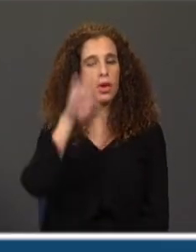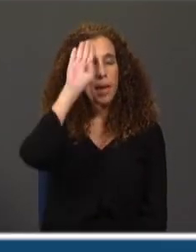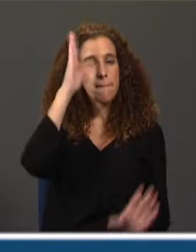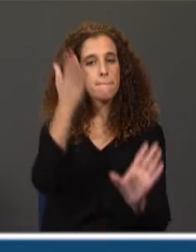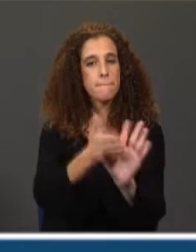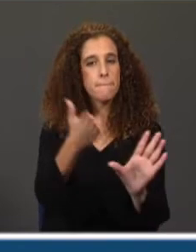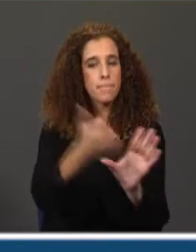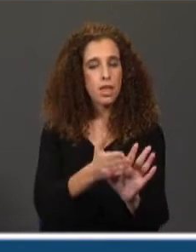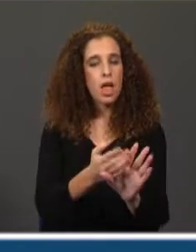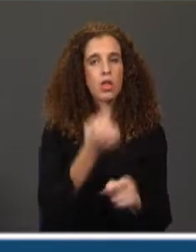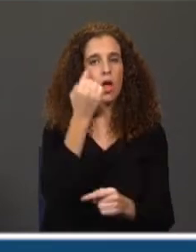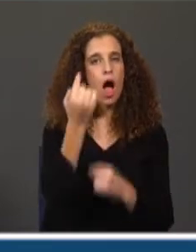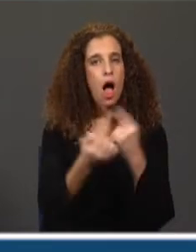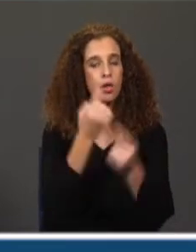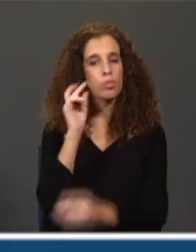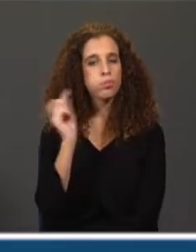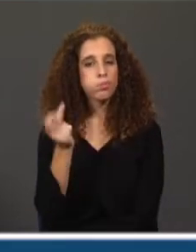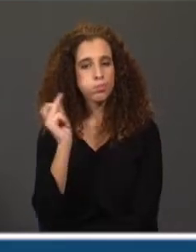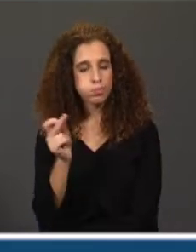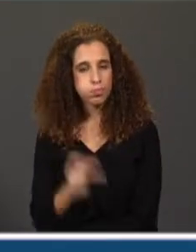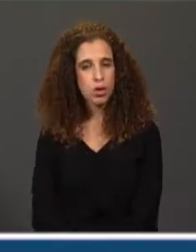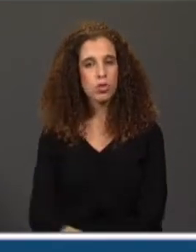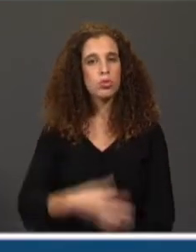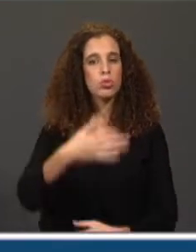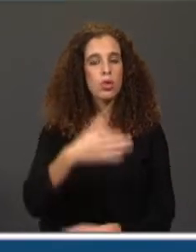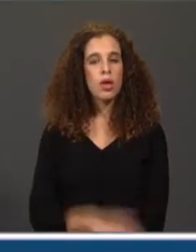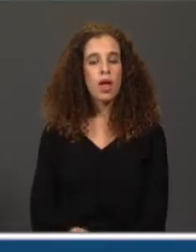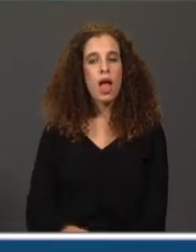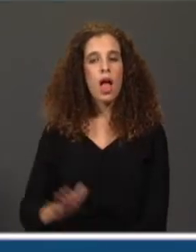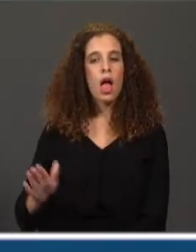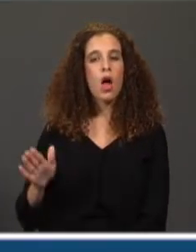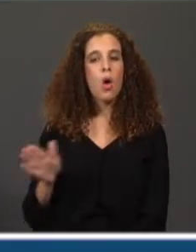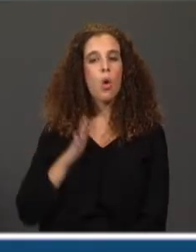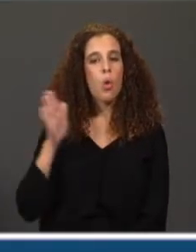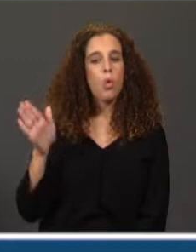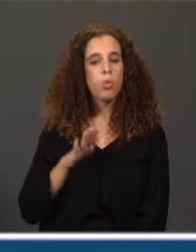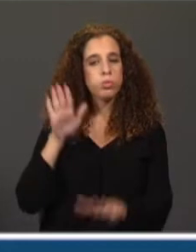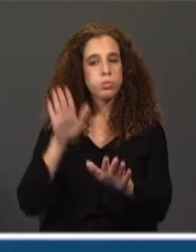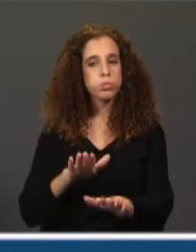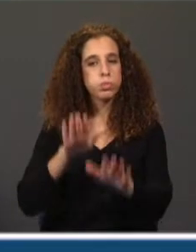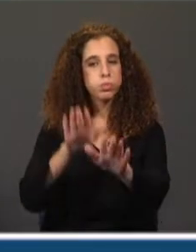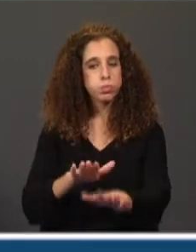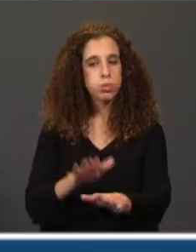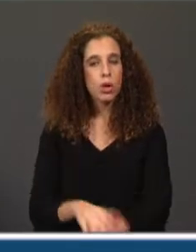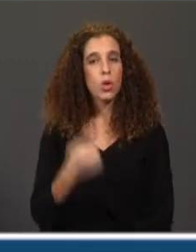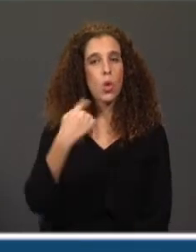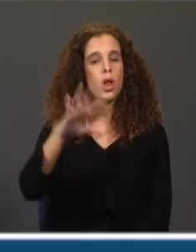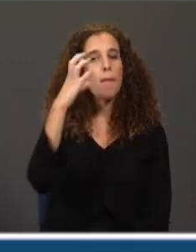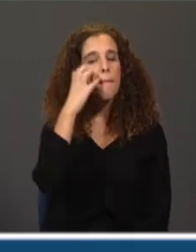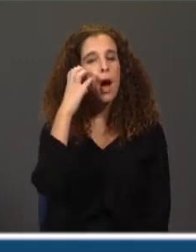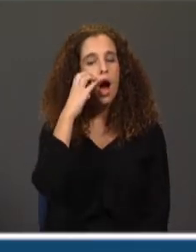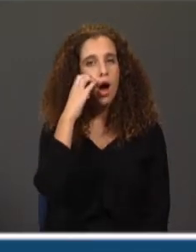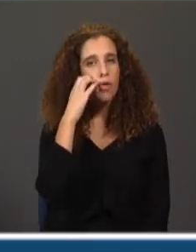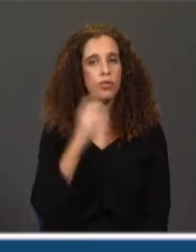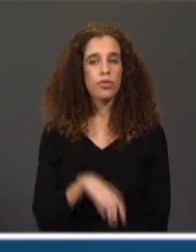psiquiatria durante alguns anos. O cumprimento do serviço militar e o ter ido para a Angola foi um acontecimento, foram acontecimentos